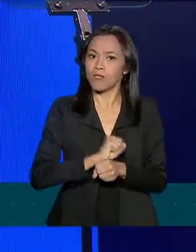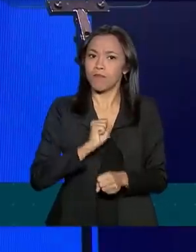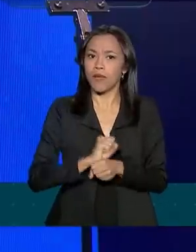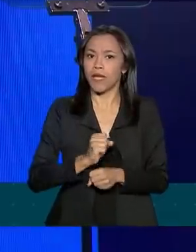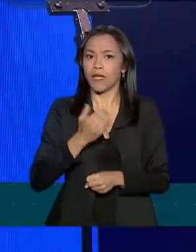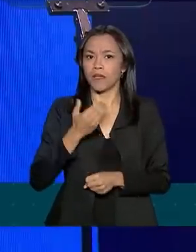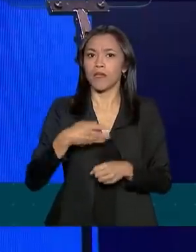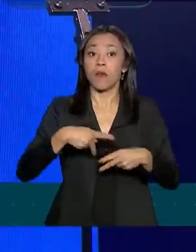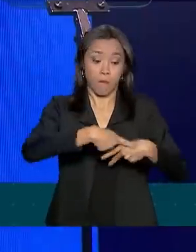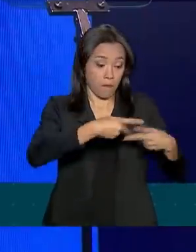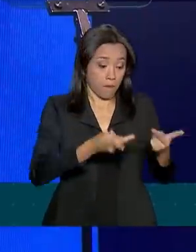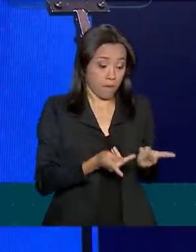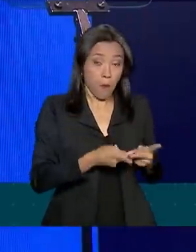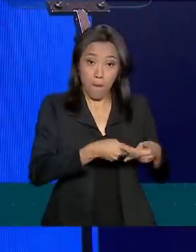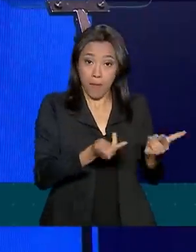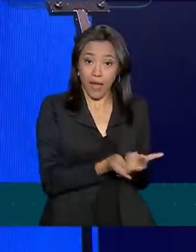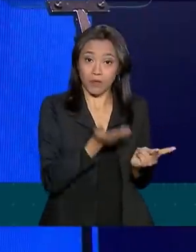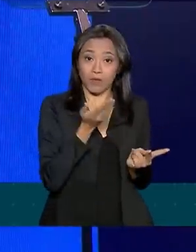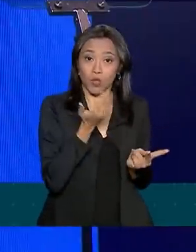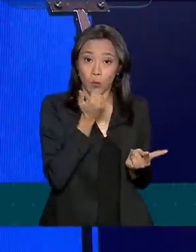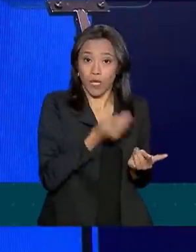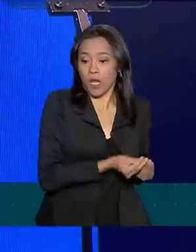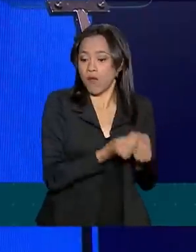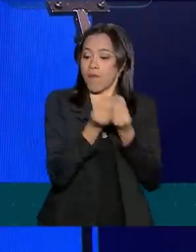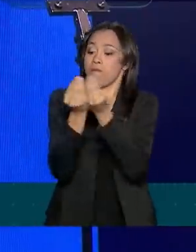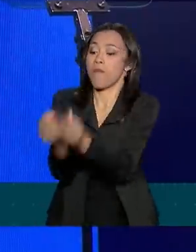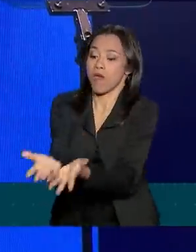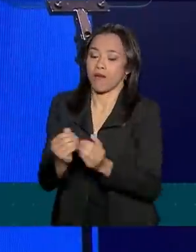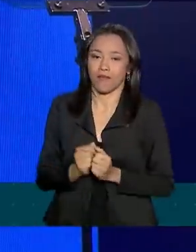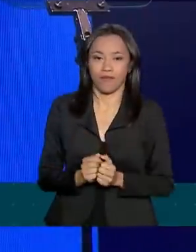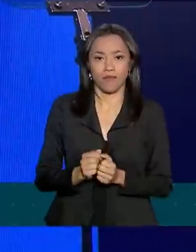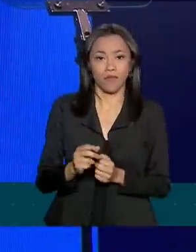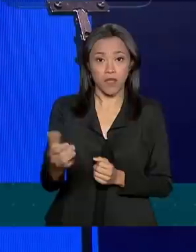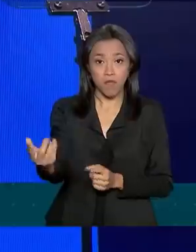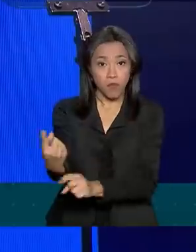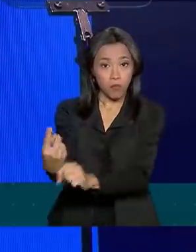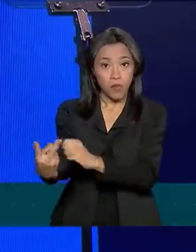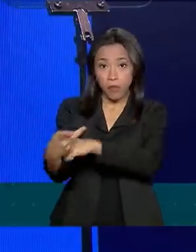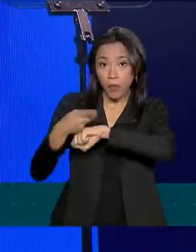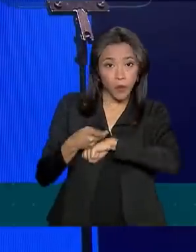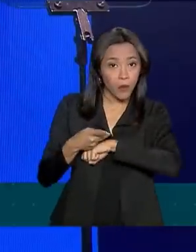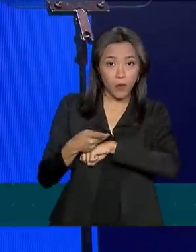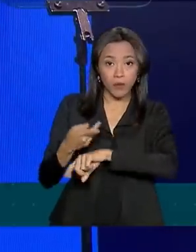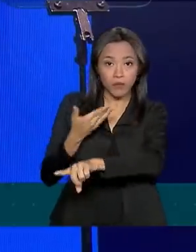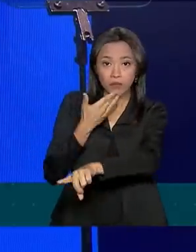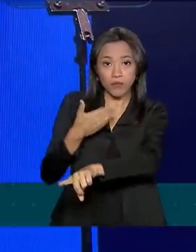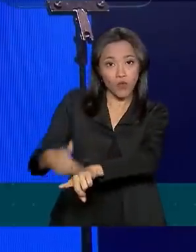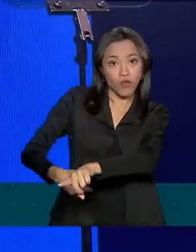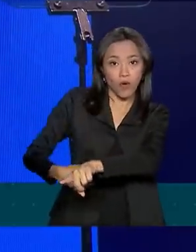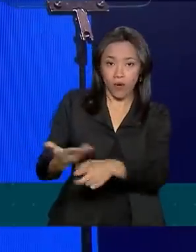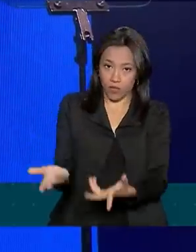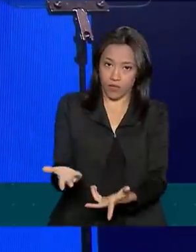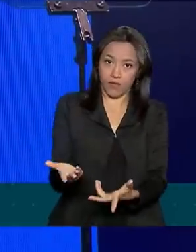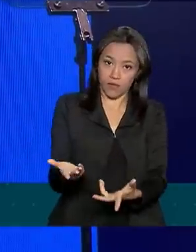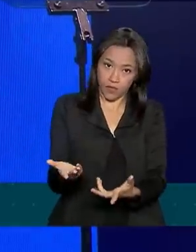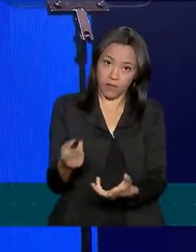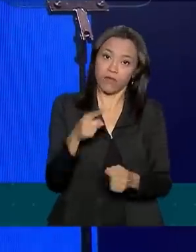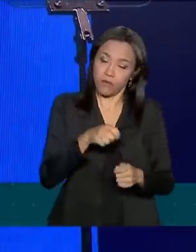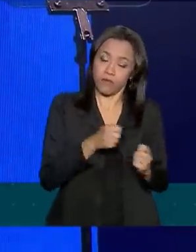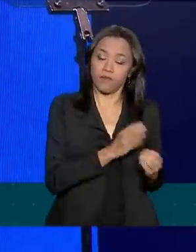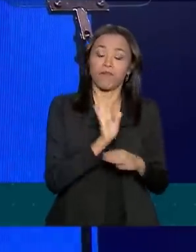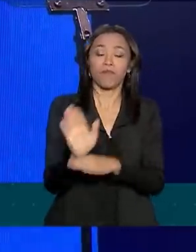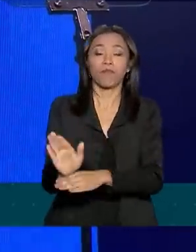comida. Ofereça-lhe o prato de comida. E um episódio que ocorreu com o Pedro, há uns três anos,